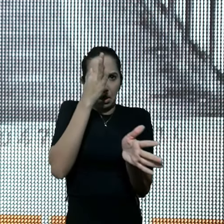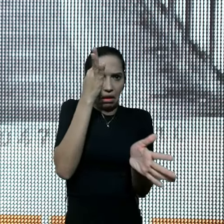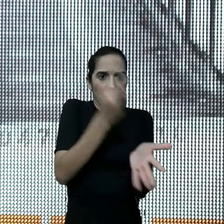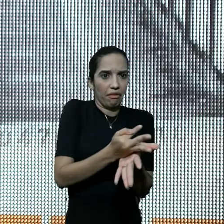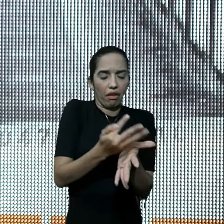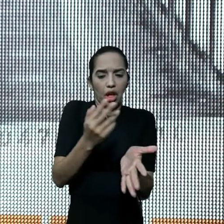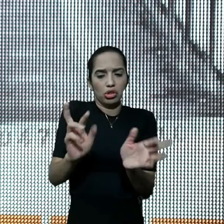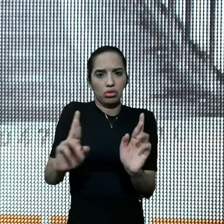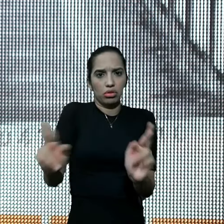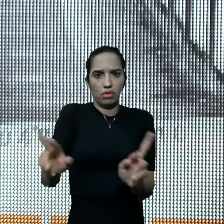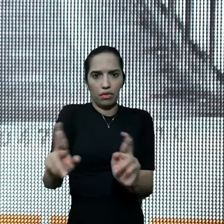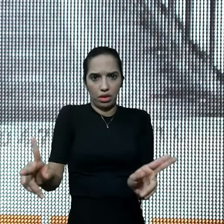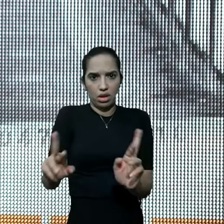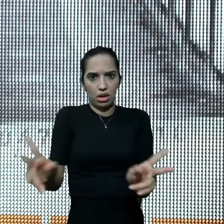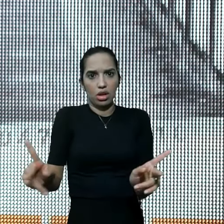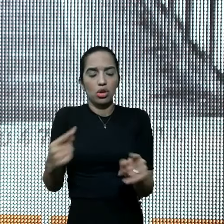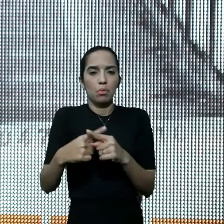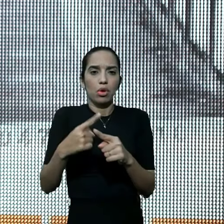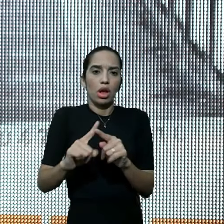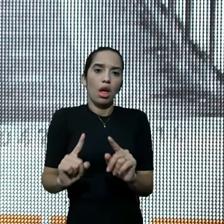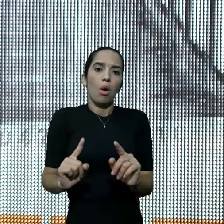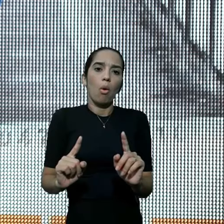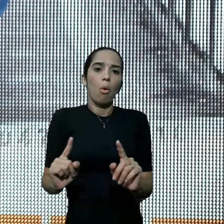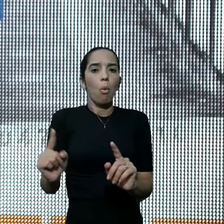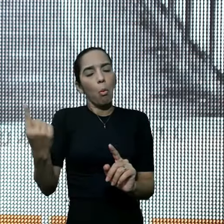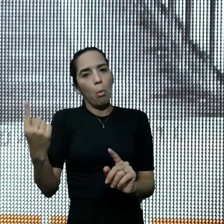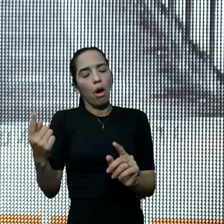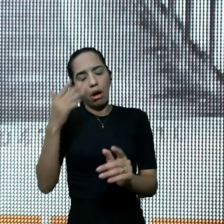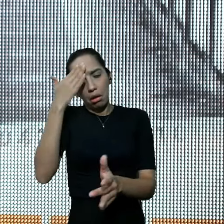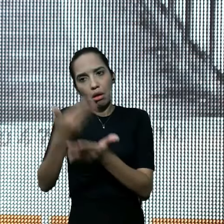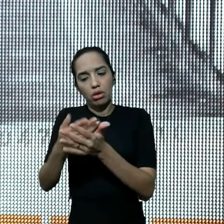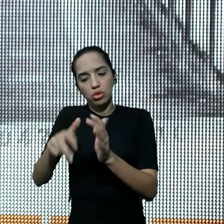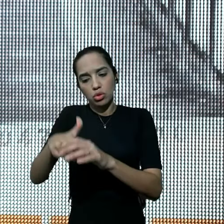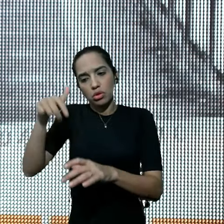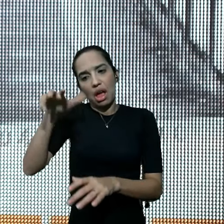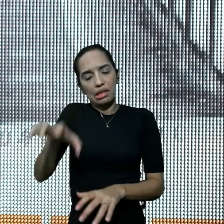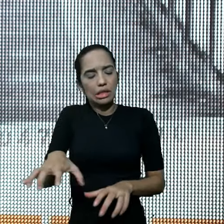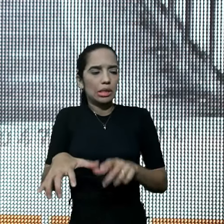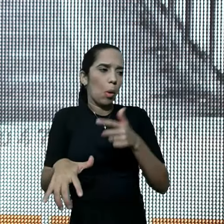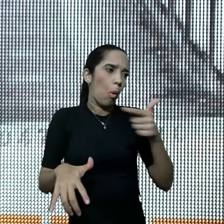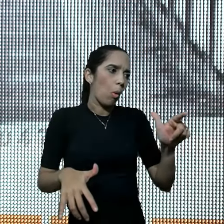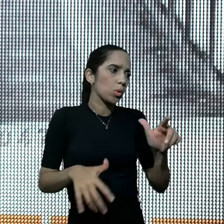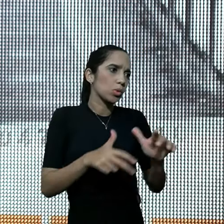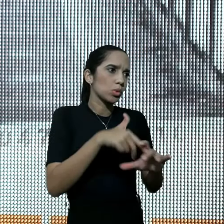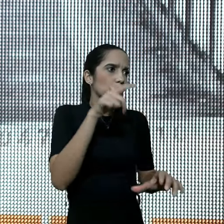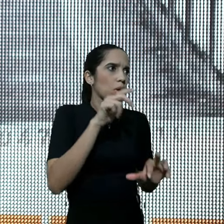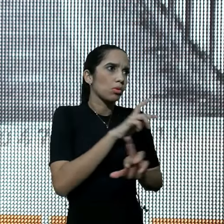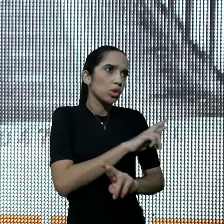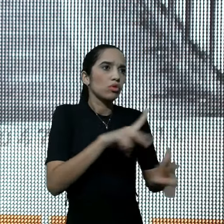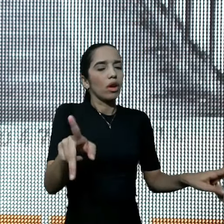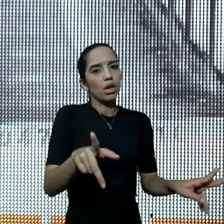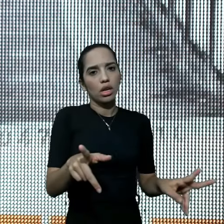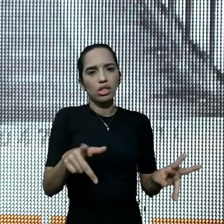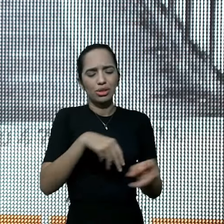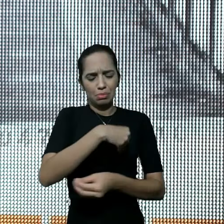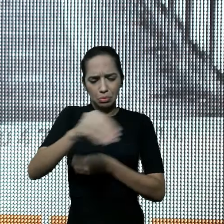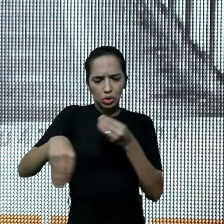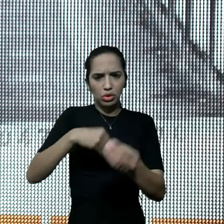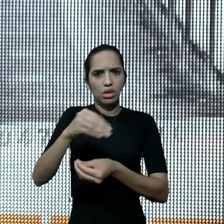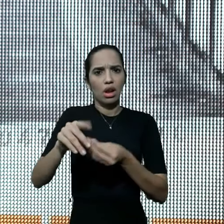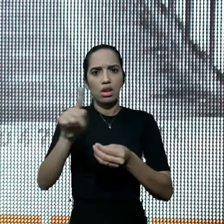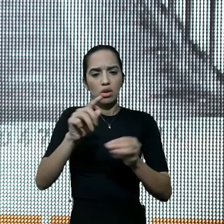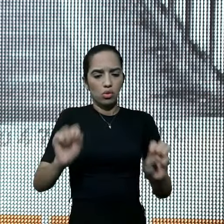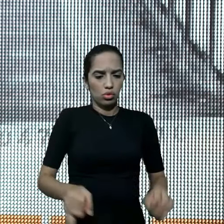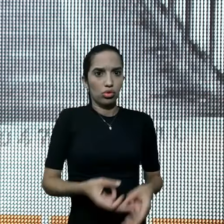fé deles, um cria, que a ressurreição, ia ser de uma maneira, outro de outra maneira, e os samaritanos, se misturaram, não eram